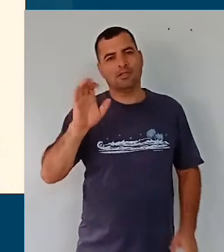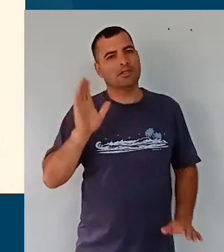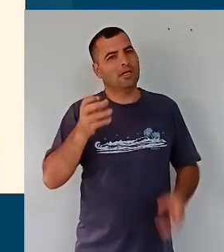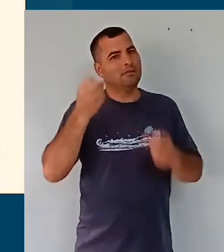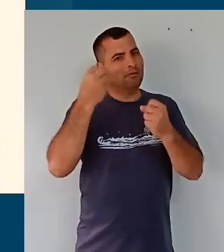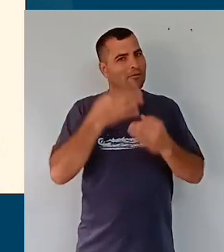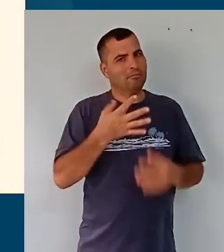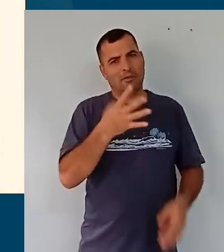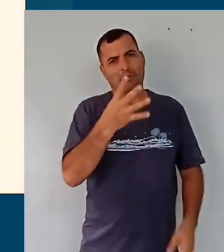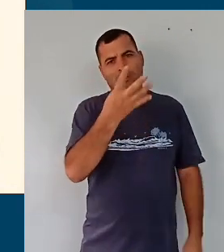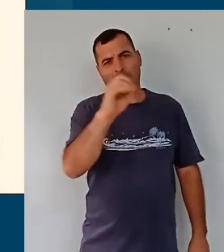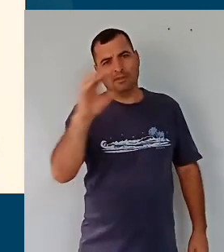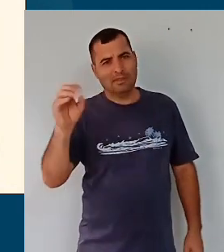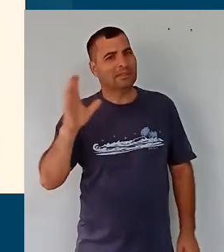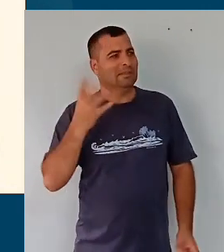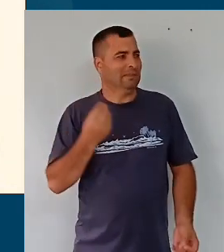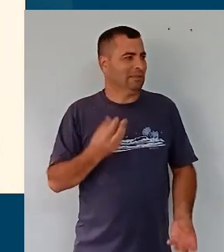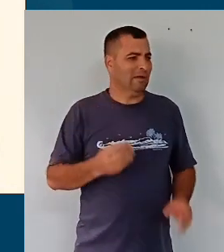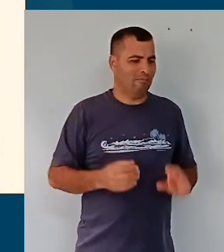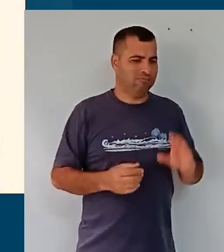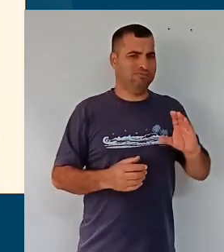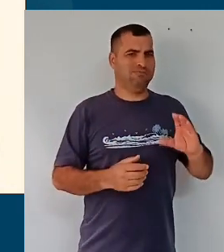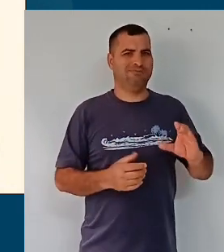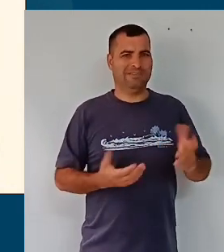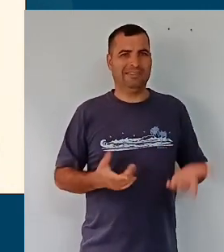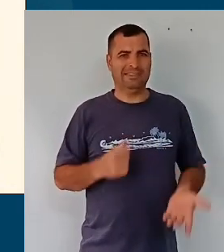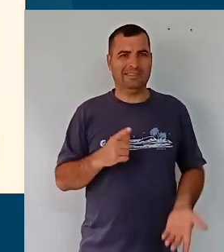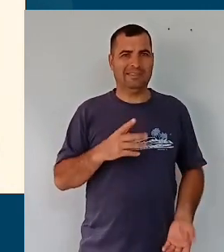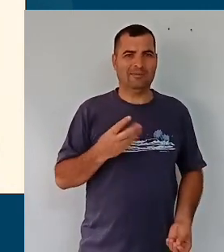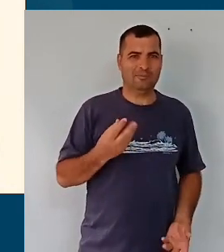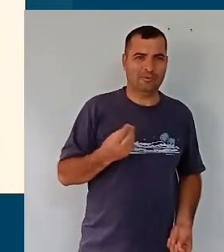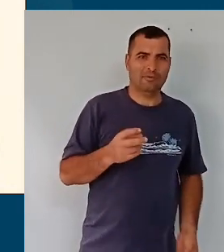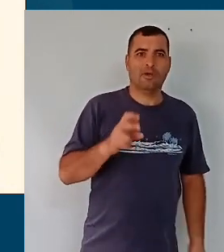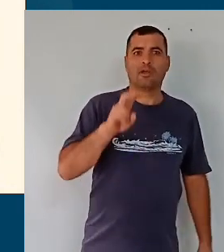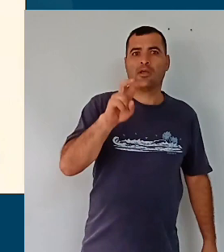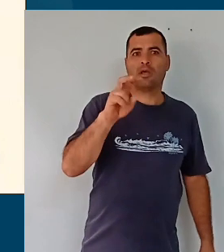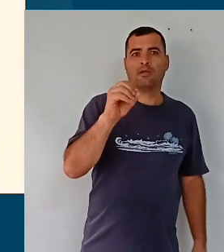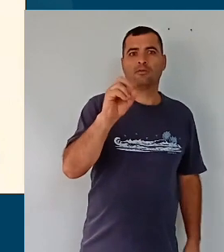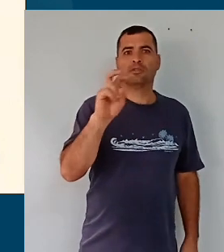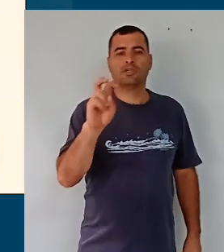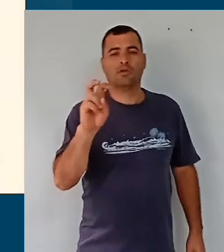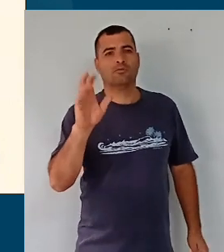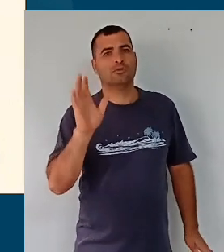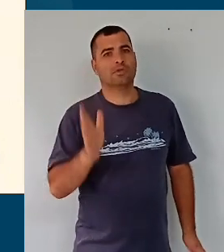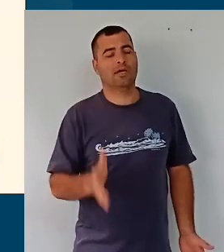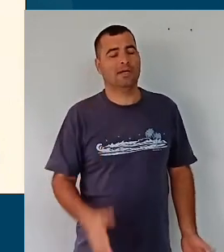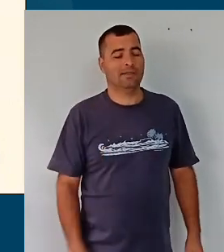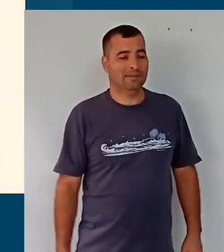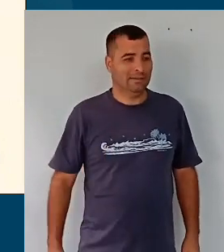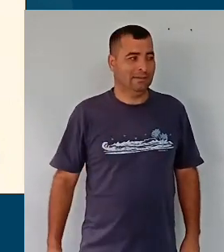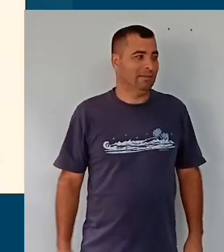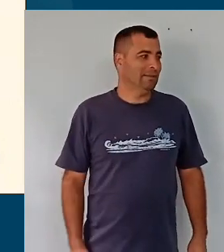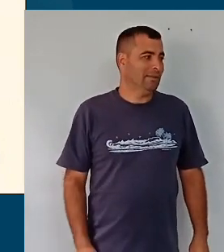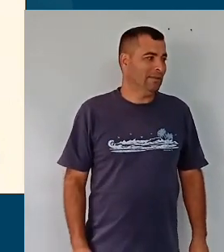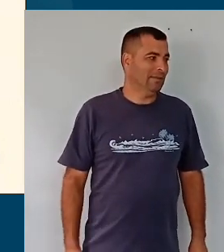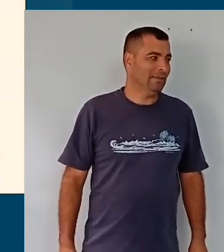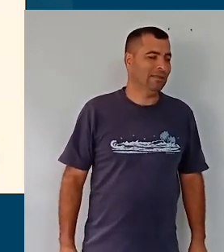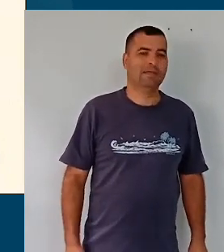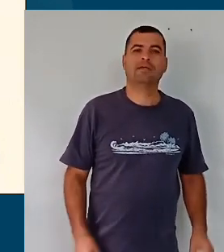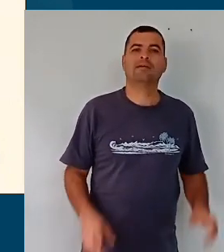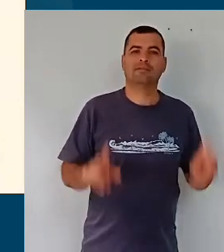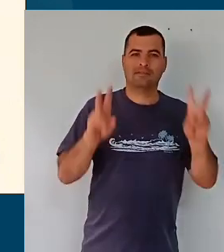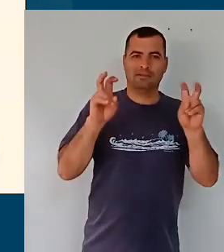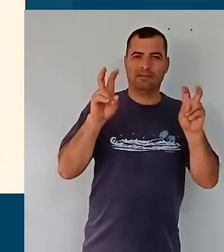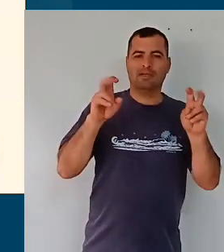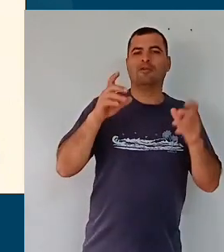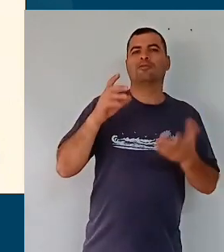mais de 400 páginas, mais de 400 páginas, até agora, 505, mas não se assustem, porque é